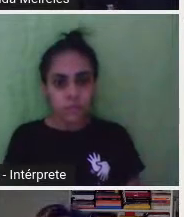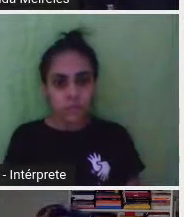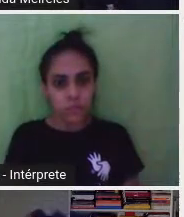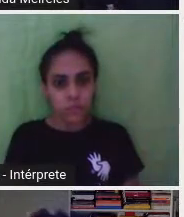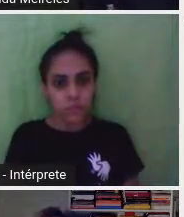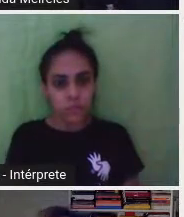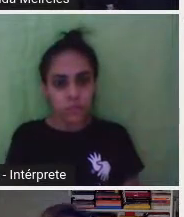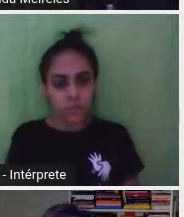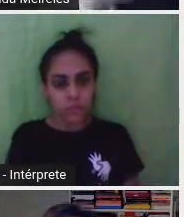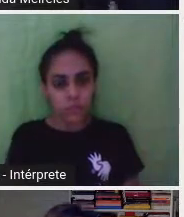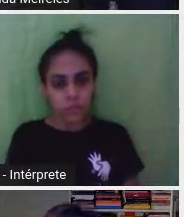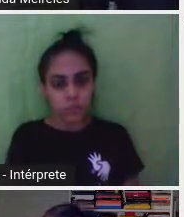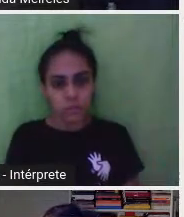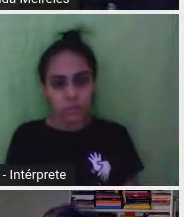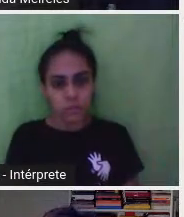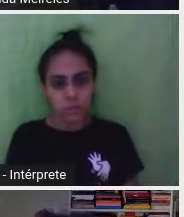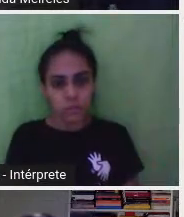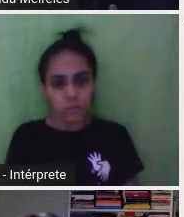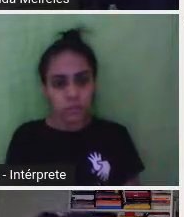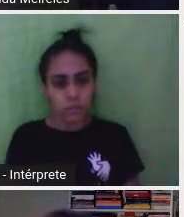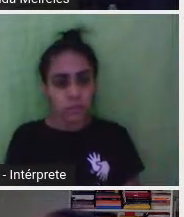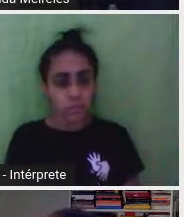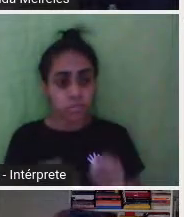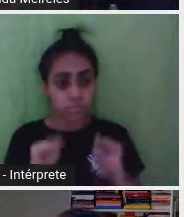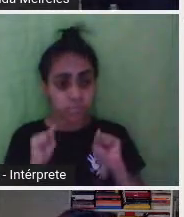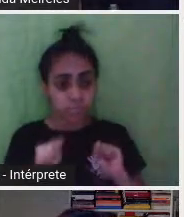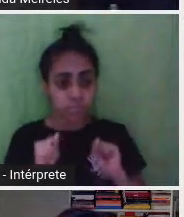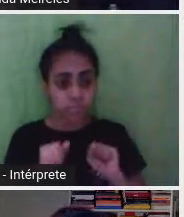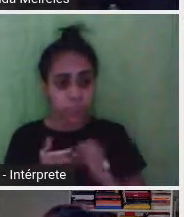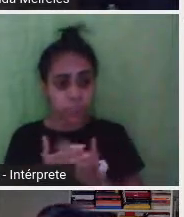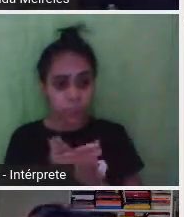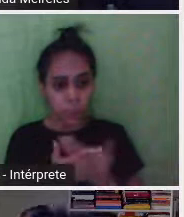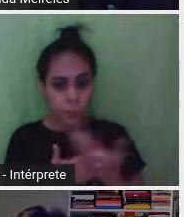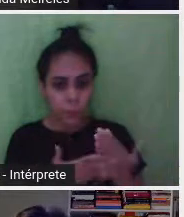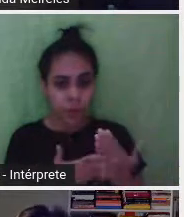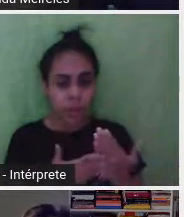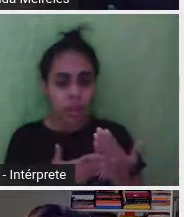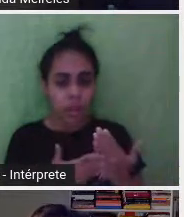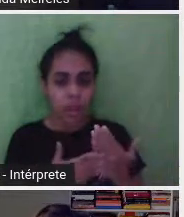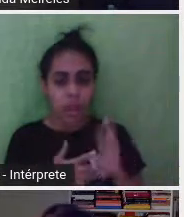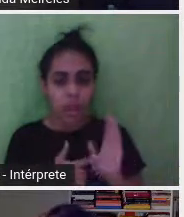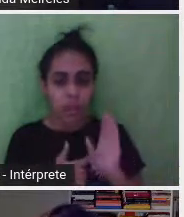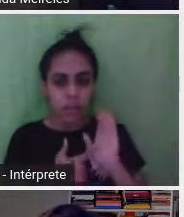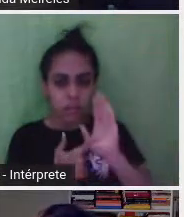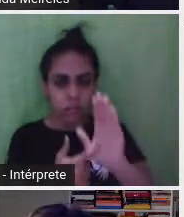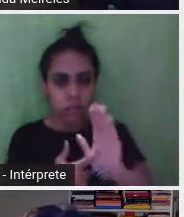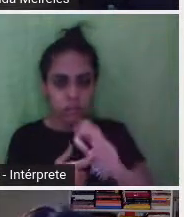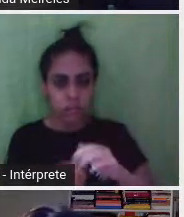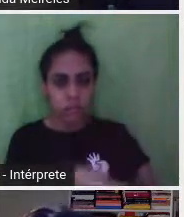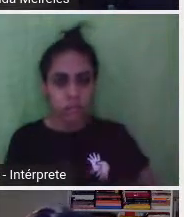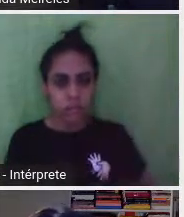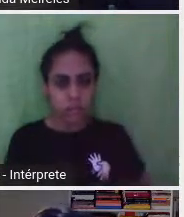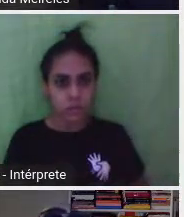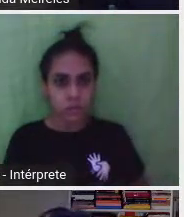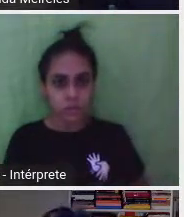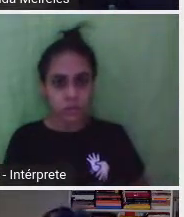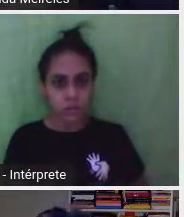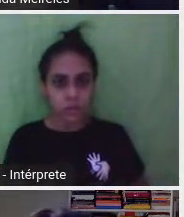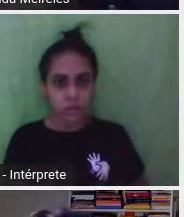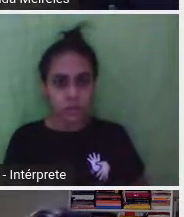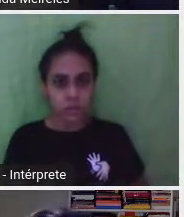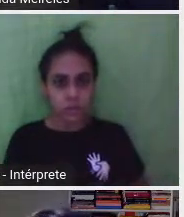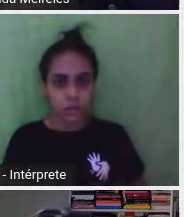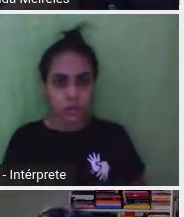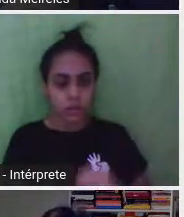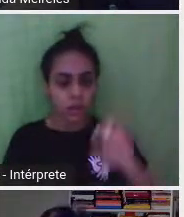Pois é, acho que podemos ir. Então, pronto, gente, aqui é o início da apresentação. Helena Ferrante, a filha perdida,